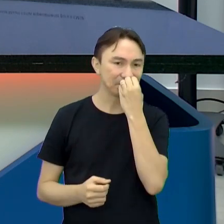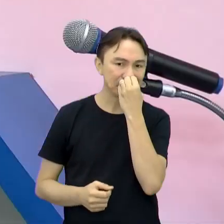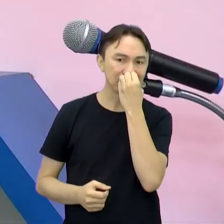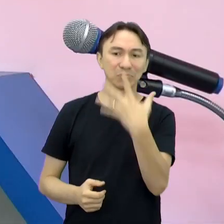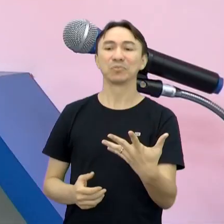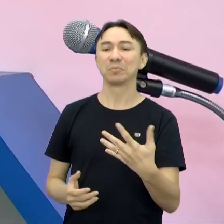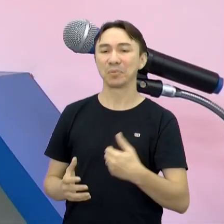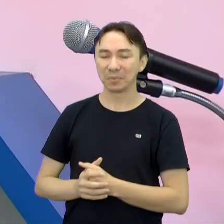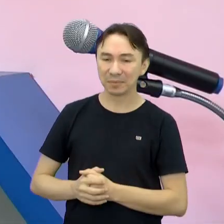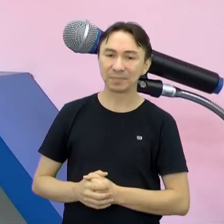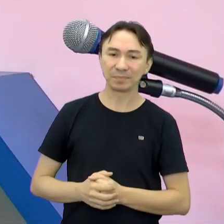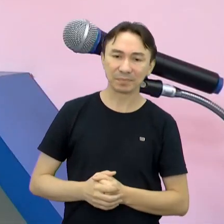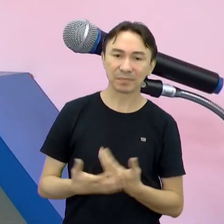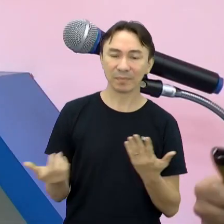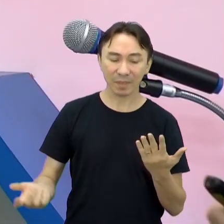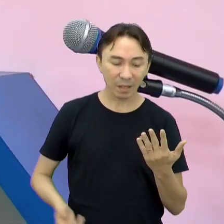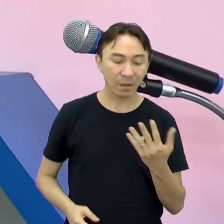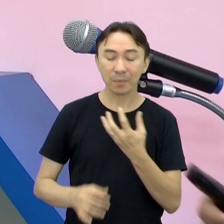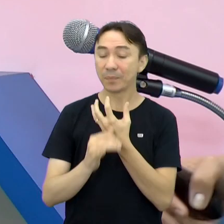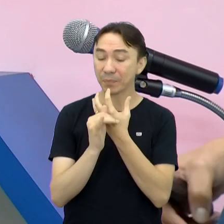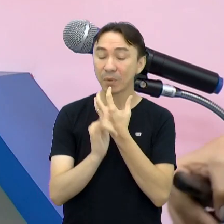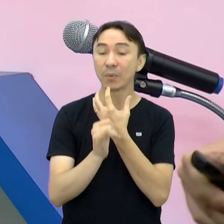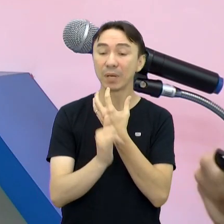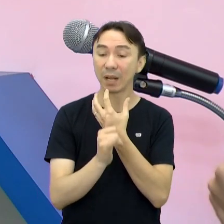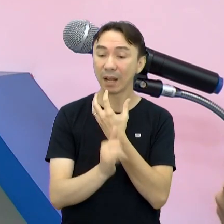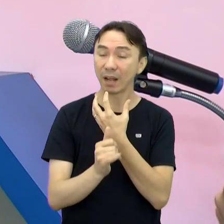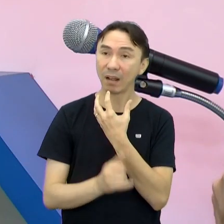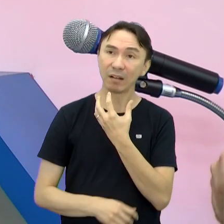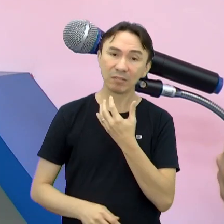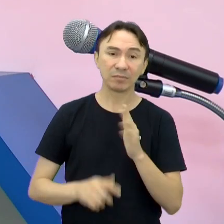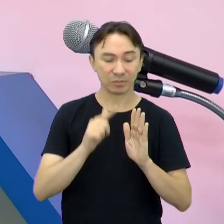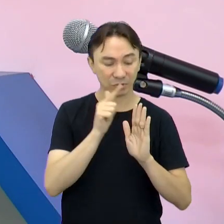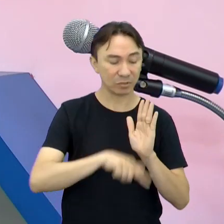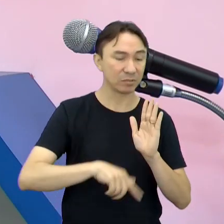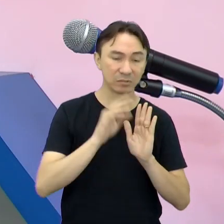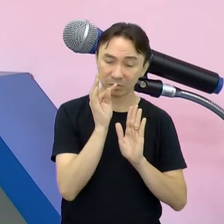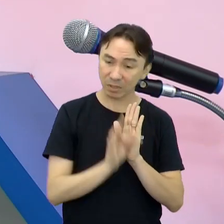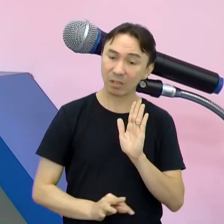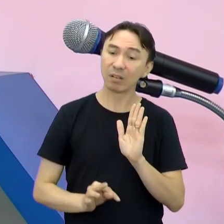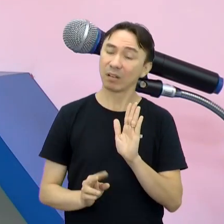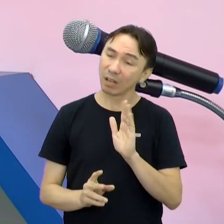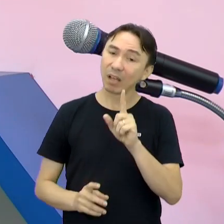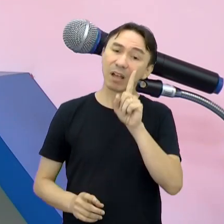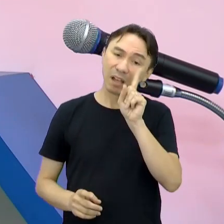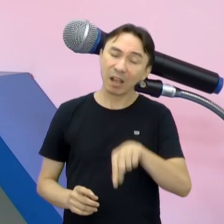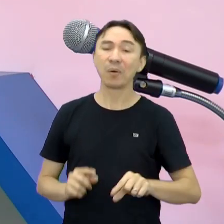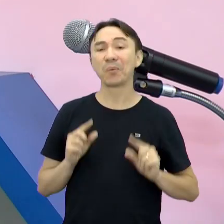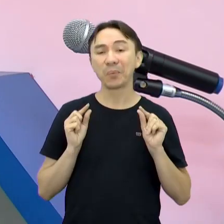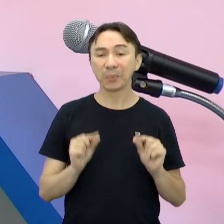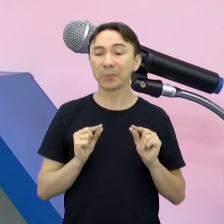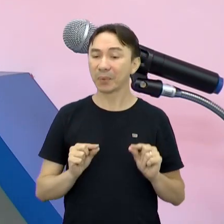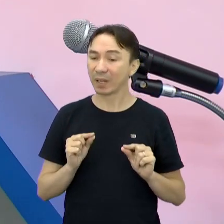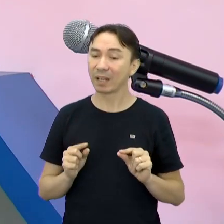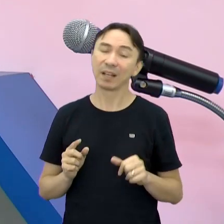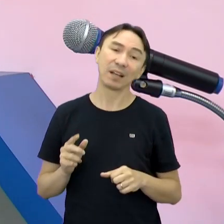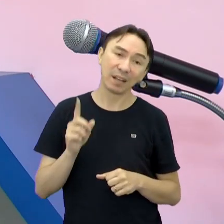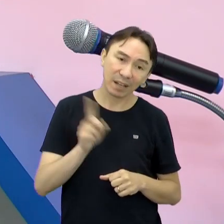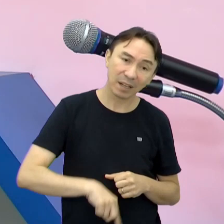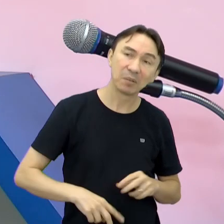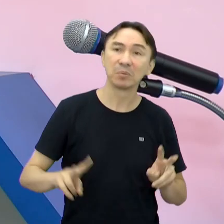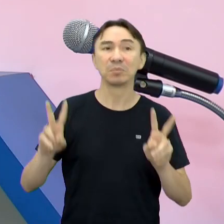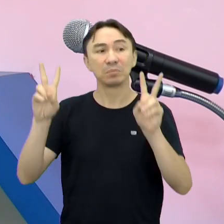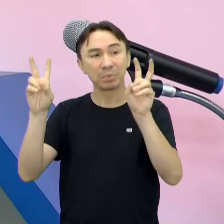parte do dia a A crônica, ela é um gênero textual que traz isso, né? Ela tem essa peculiaridade Que é trabalhar com assuntos do